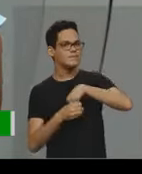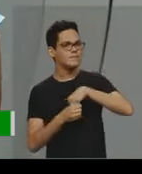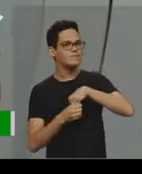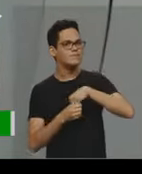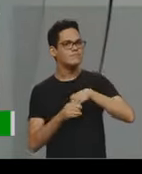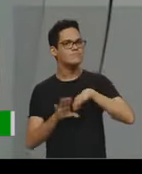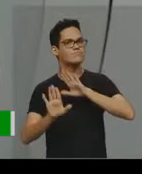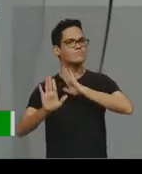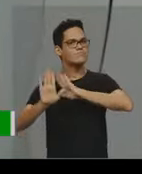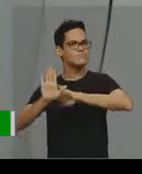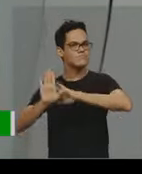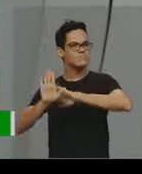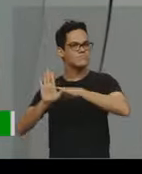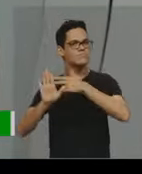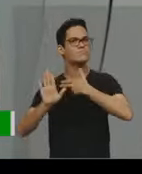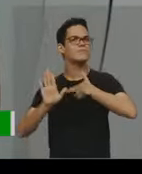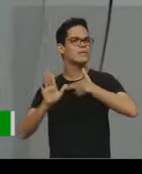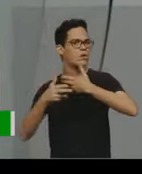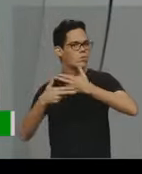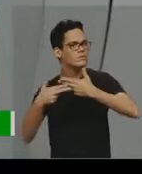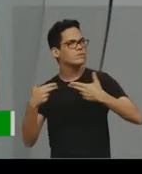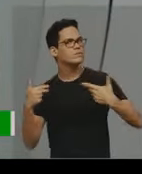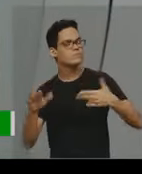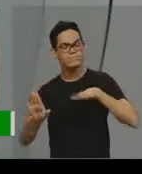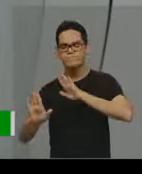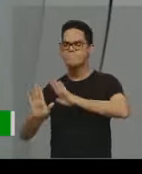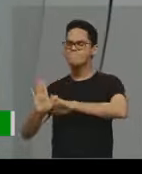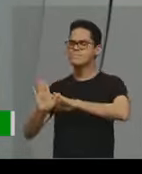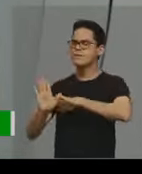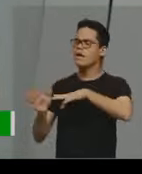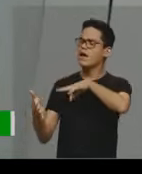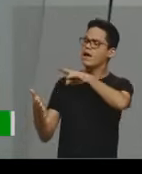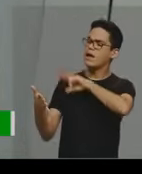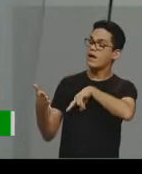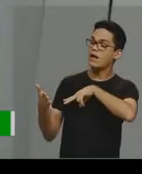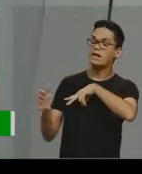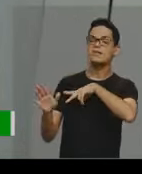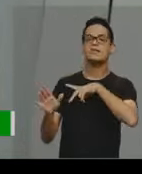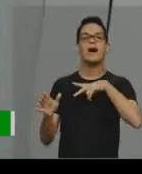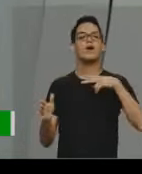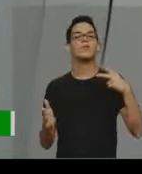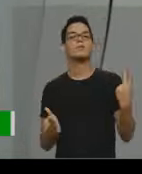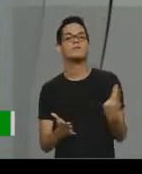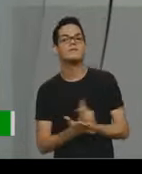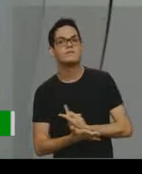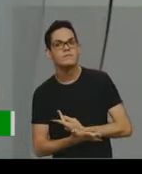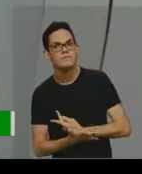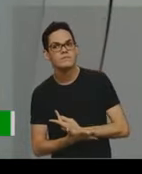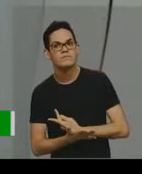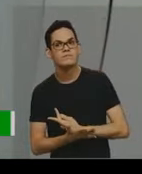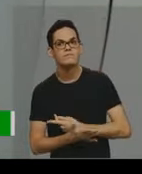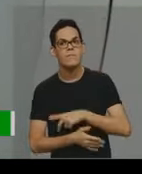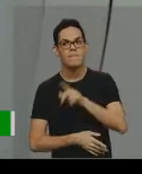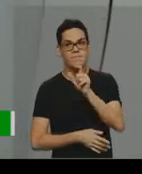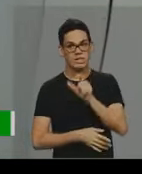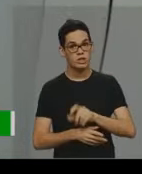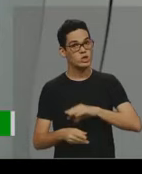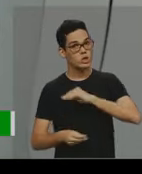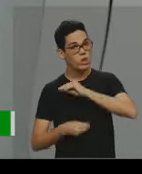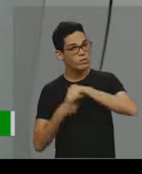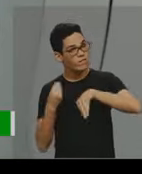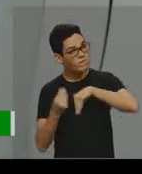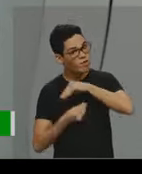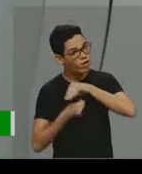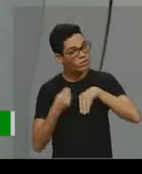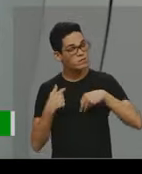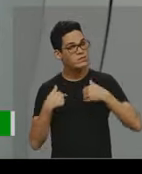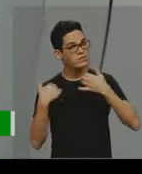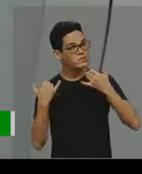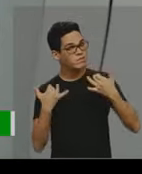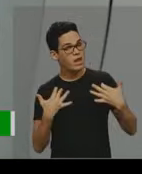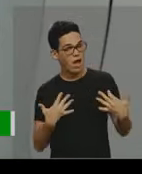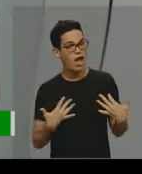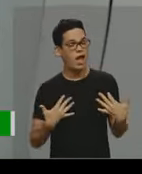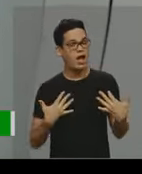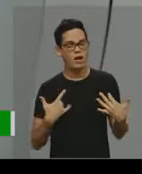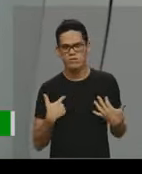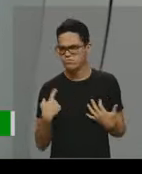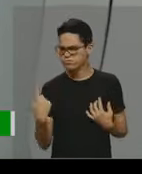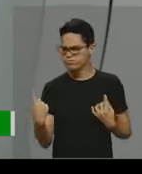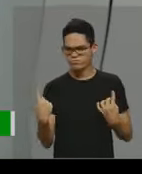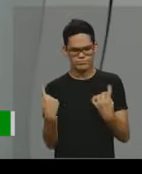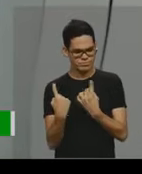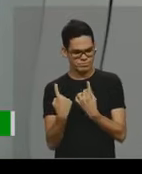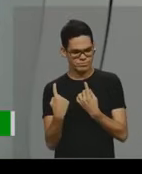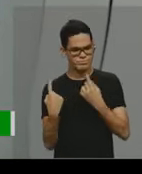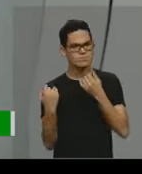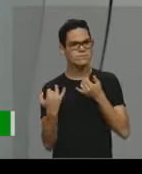estão por trás ali, então às vezes geralmente a anedota, ela envolve uma situação, envolve pessoas, né, então é isso que eu tenho que interpretar, então